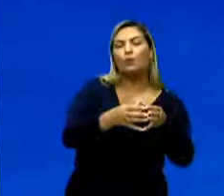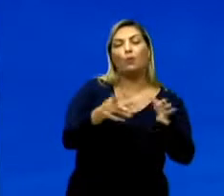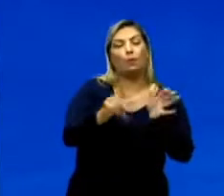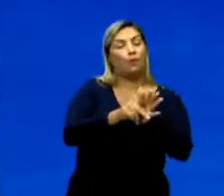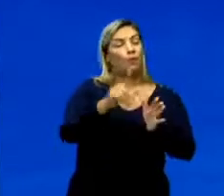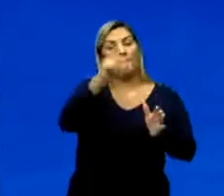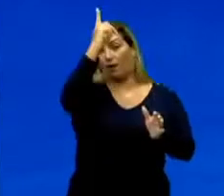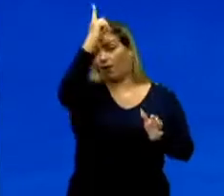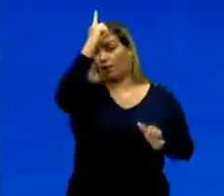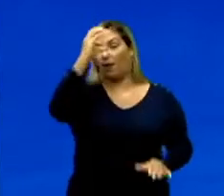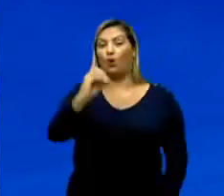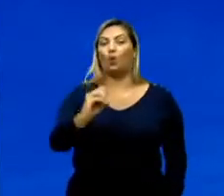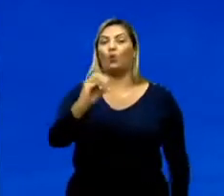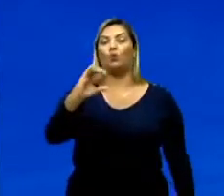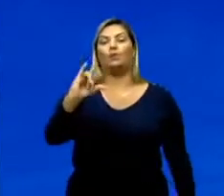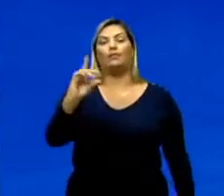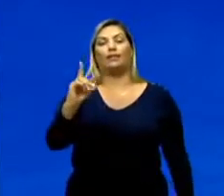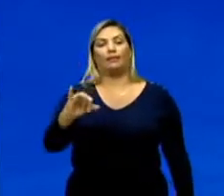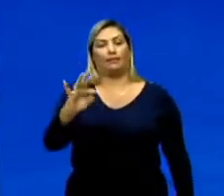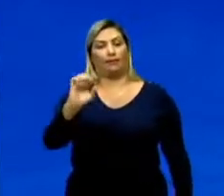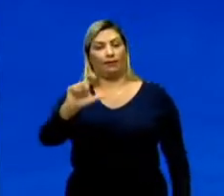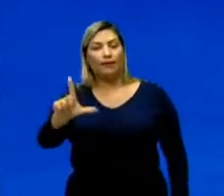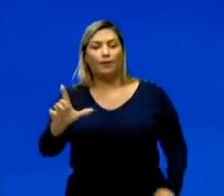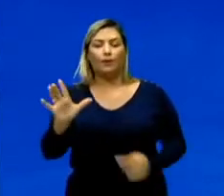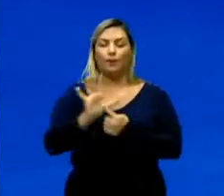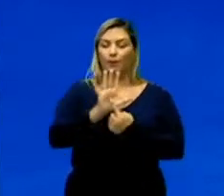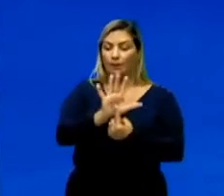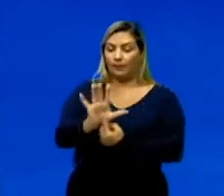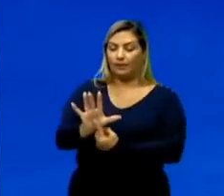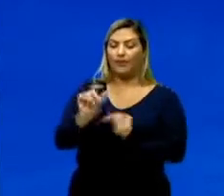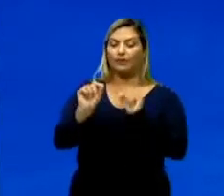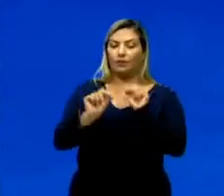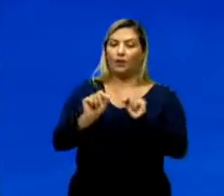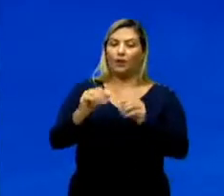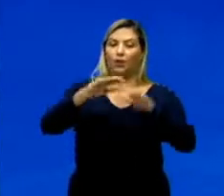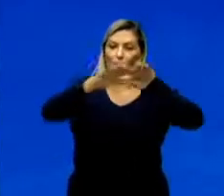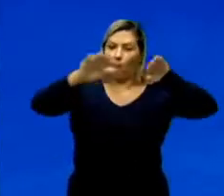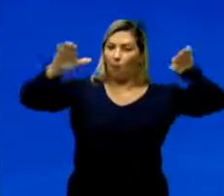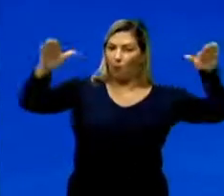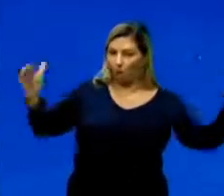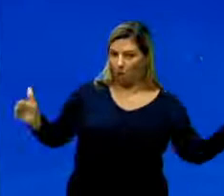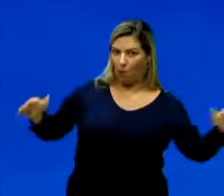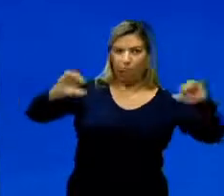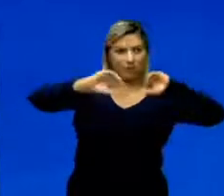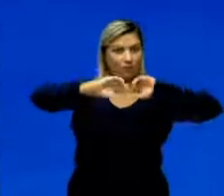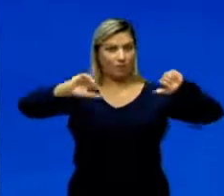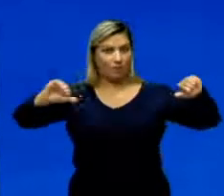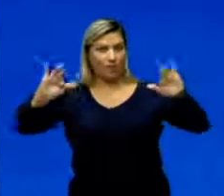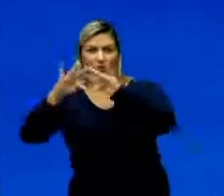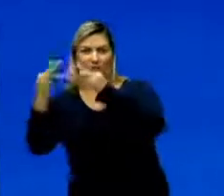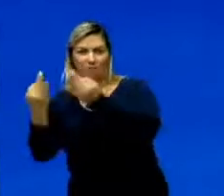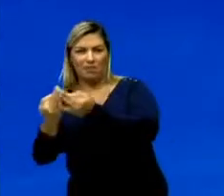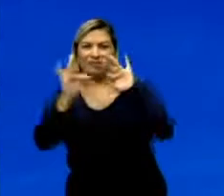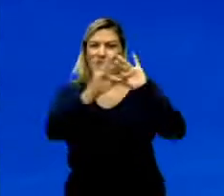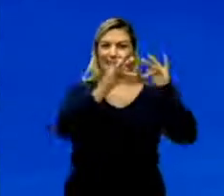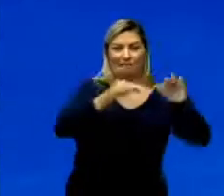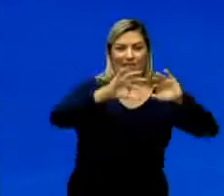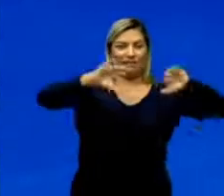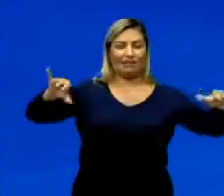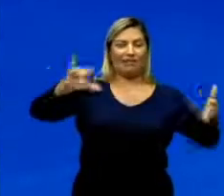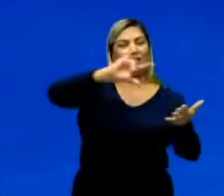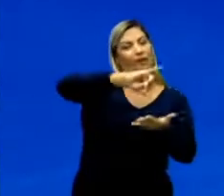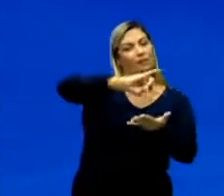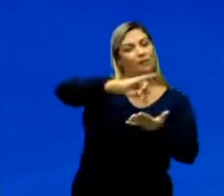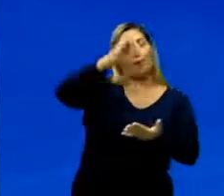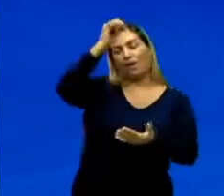que via naquele momento, erguer um muro que separou, em certa medida, famílias que moravam na capital